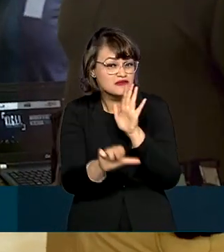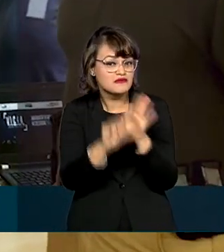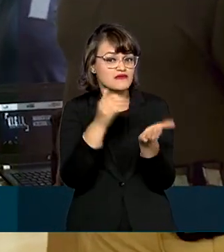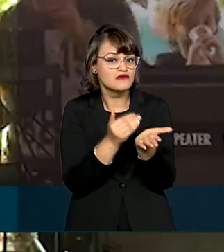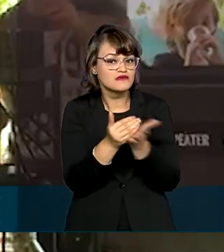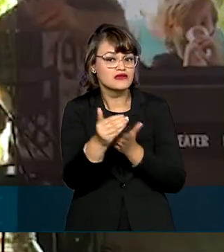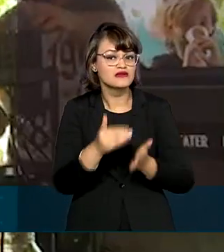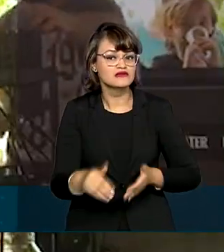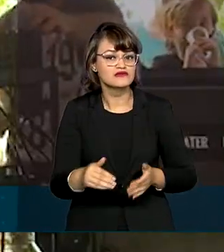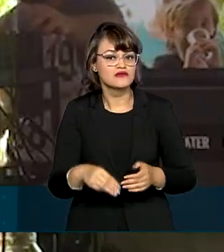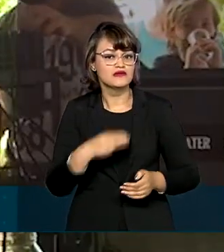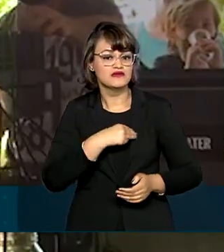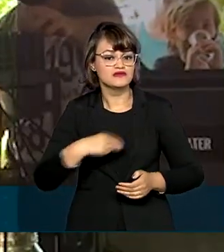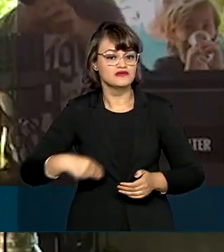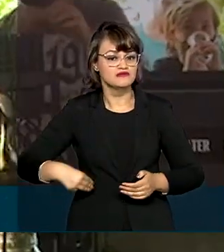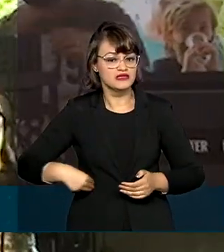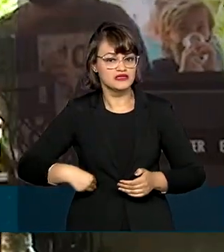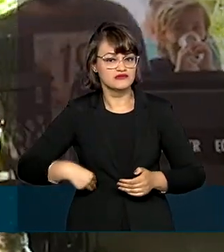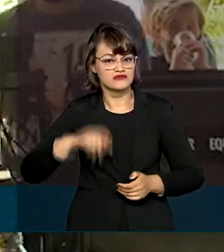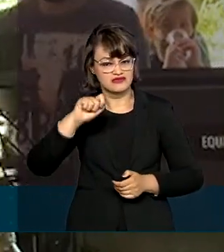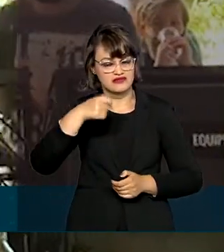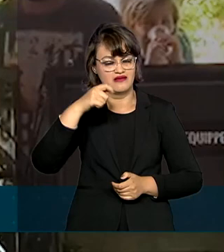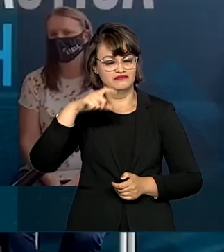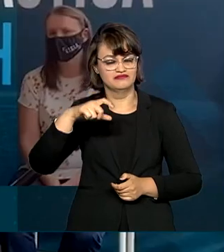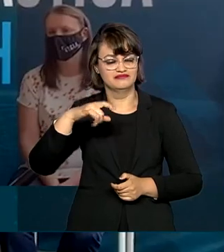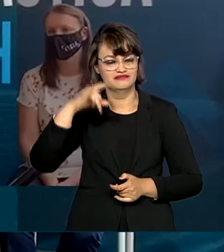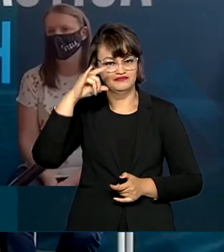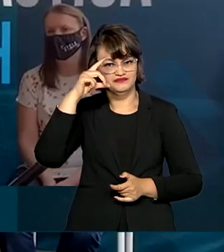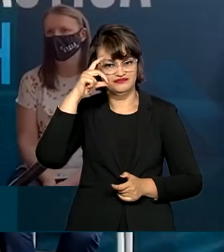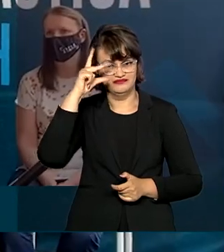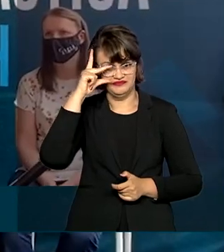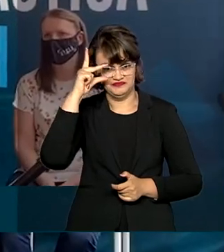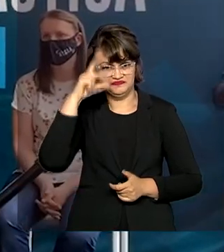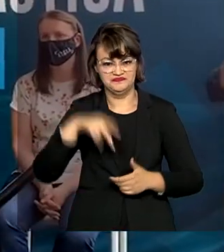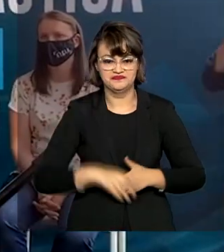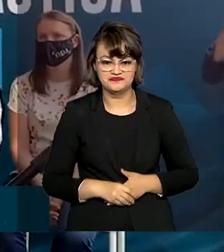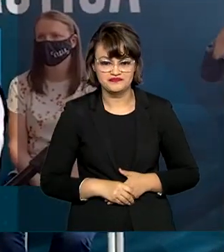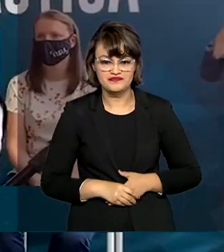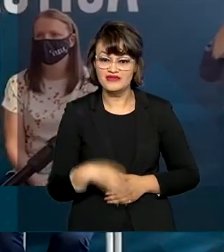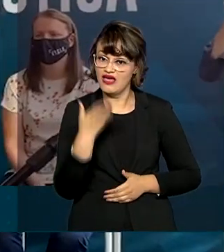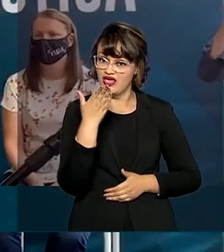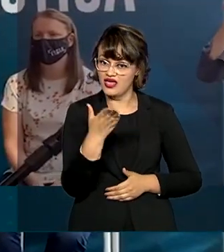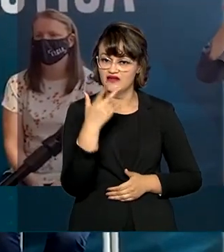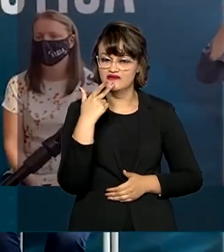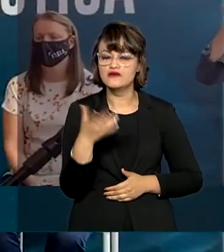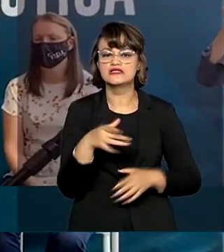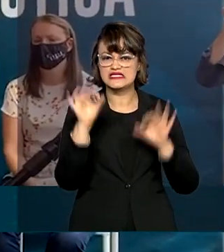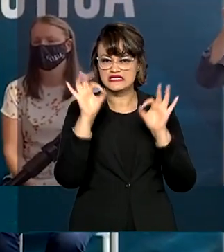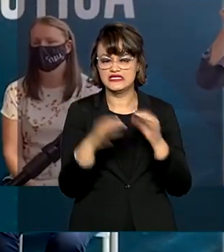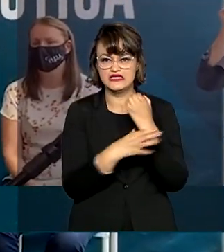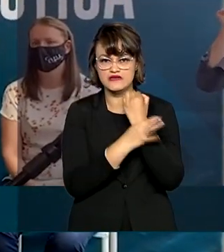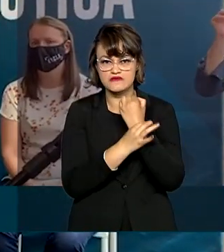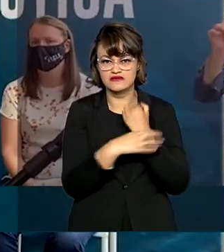ministro da Justiça e Segurança Pública, André Mendonça. Quando nós garantimos a segurança dos senhores,